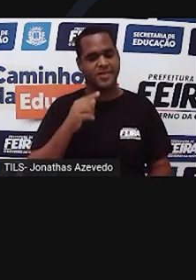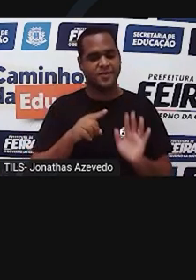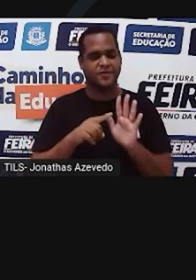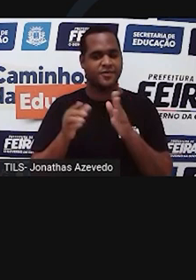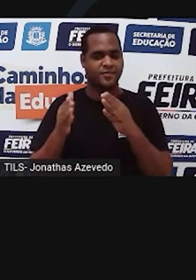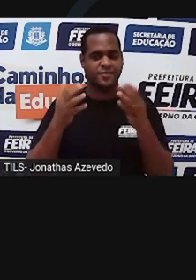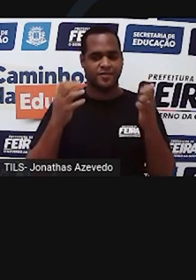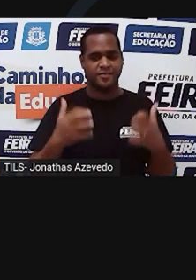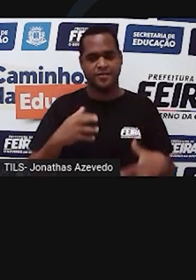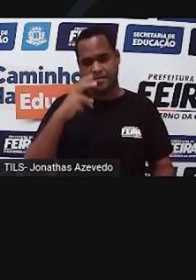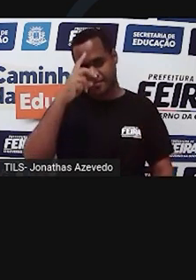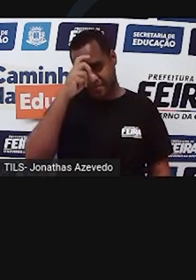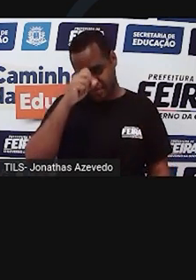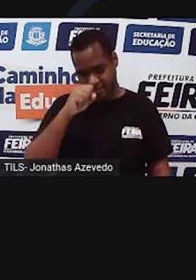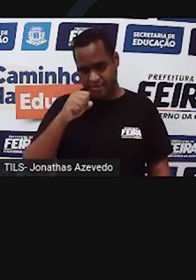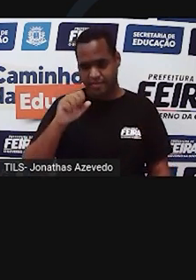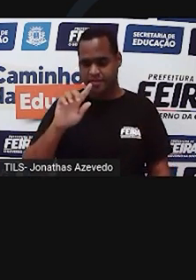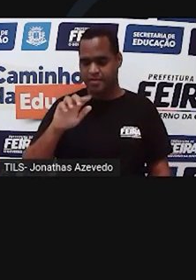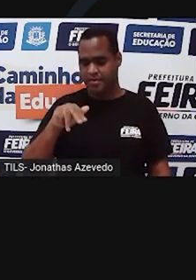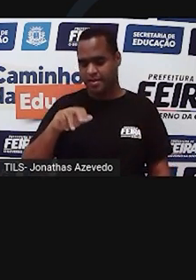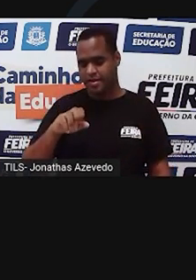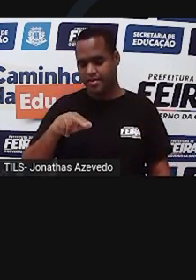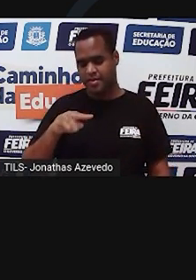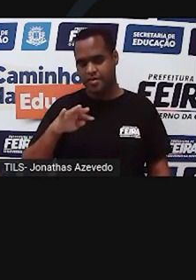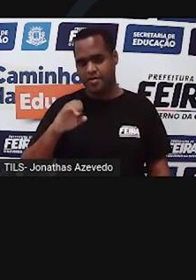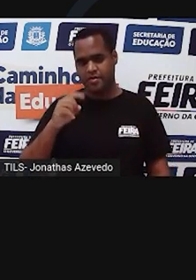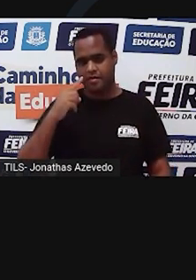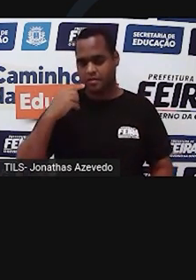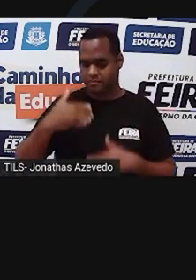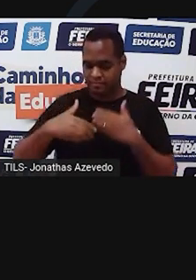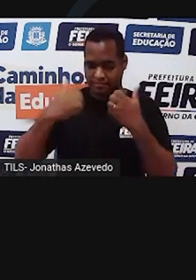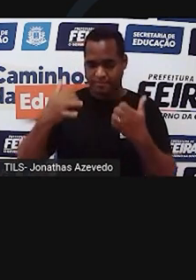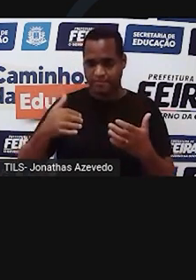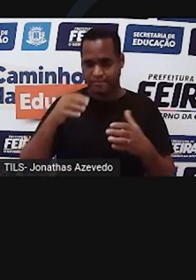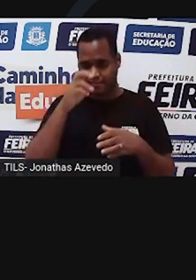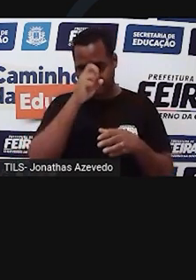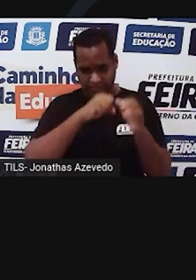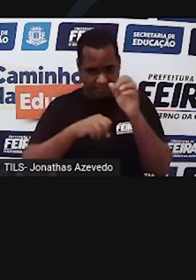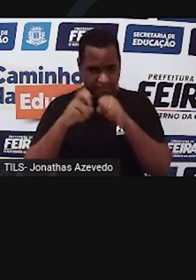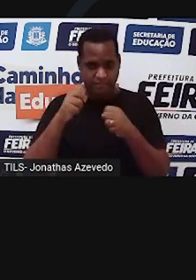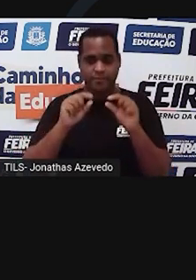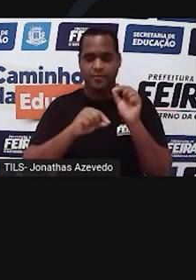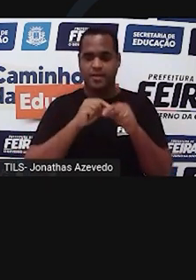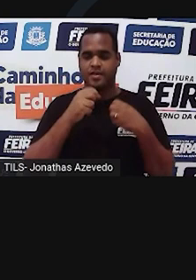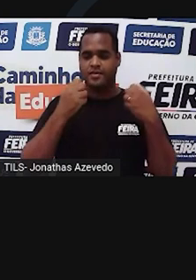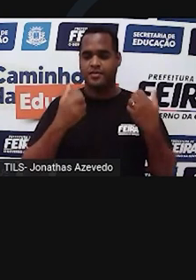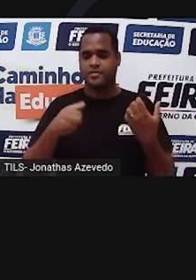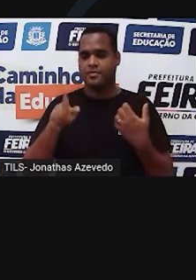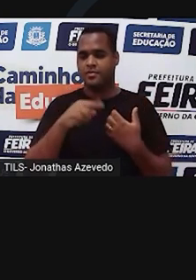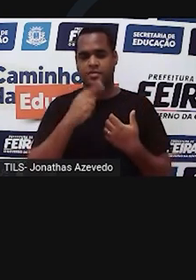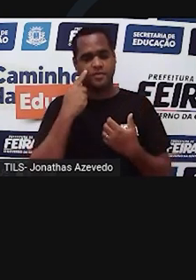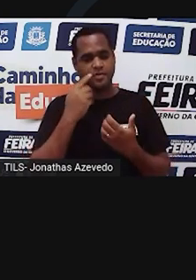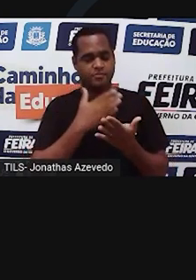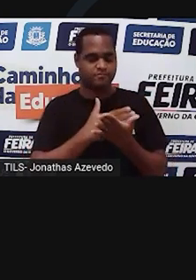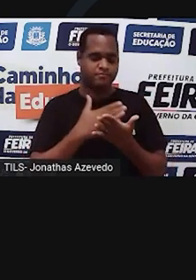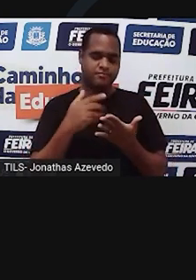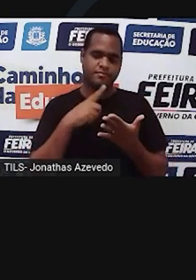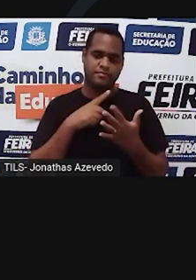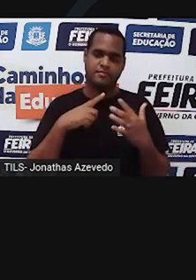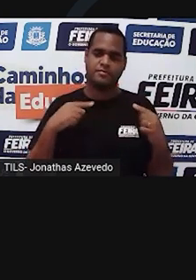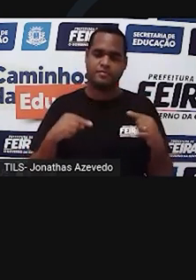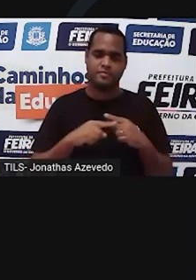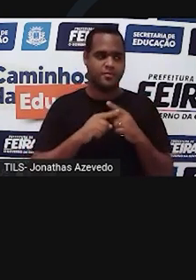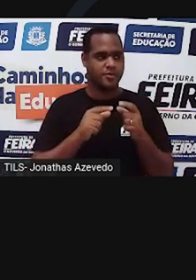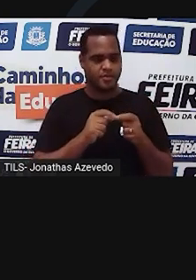aprendemos o que é genética e como ela surgiu através dos experimentos de Mendel. Vimos que, para orcusamentos entre ervilhas,